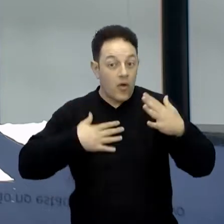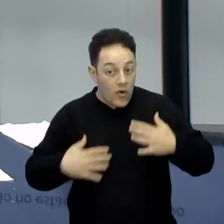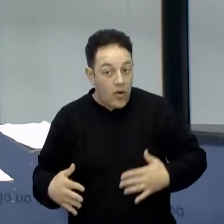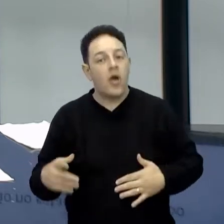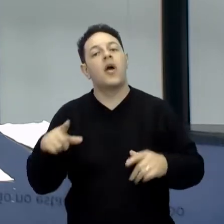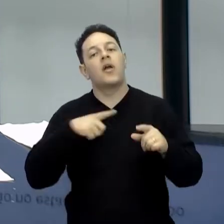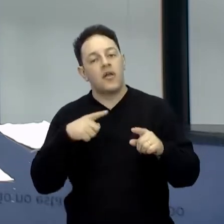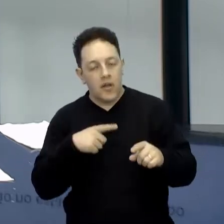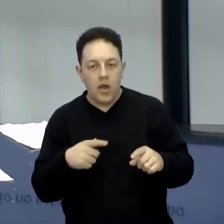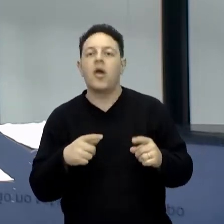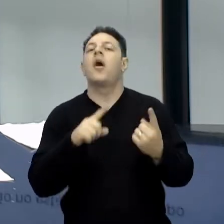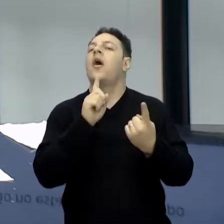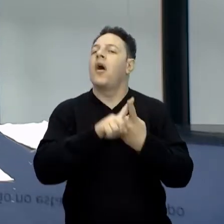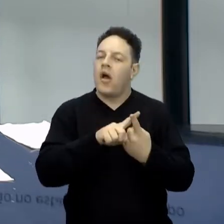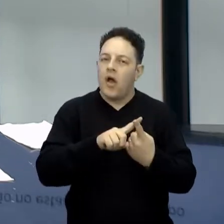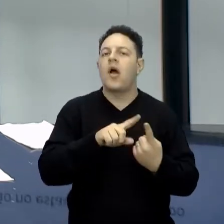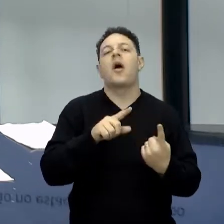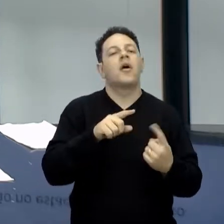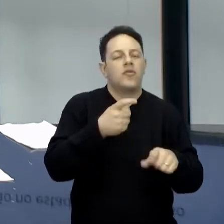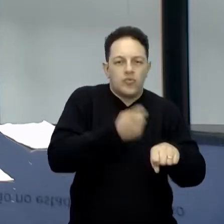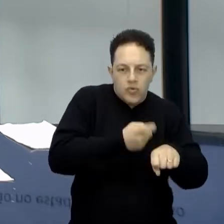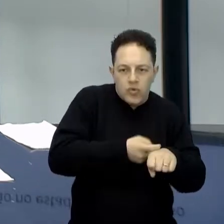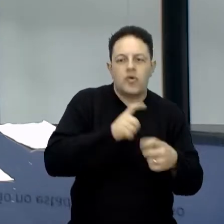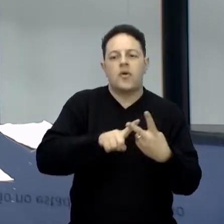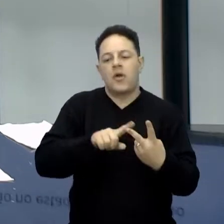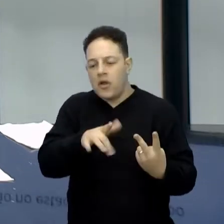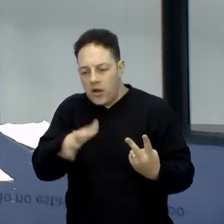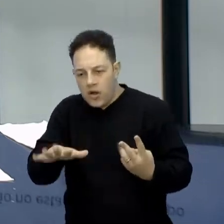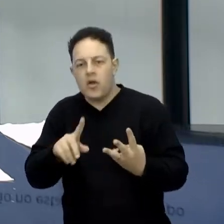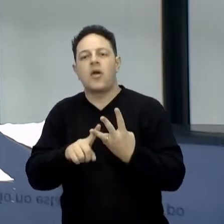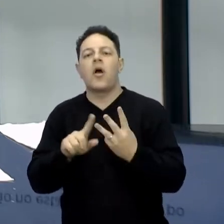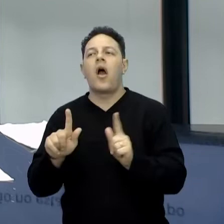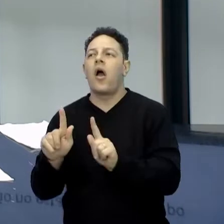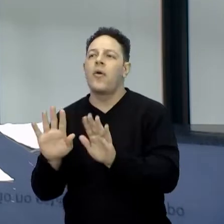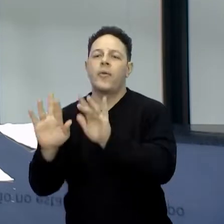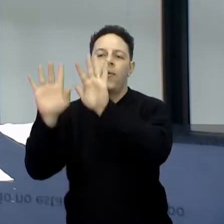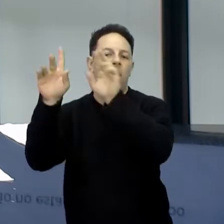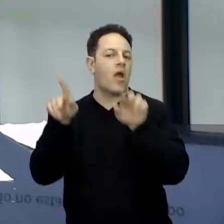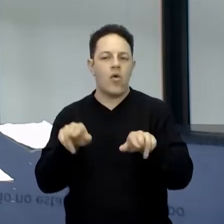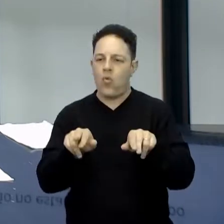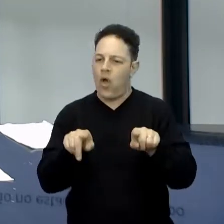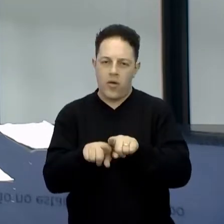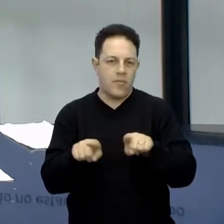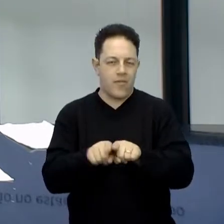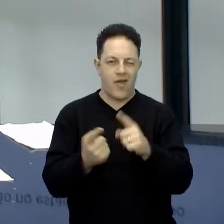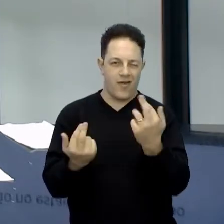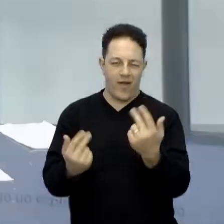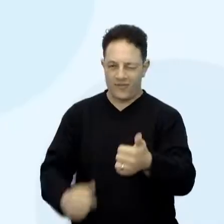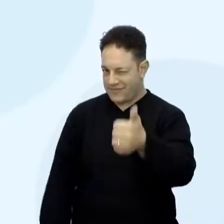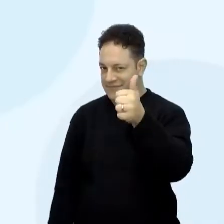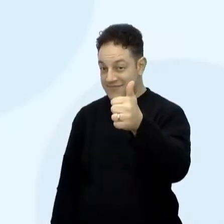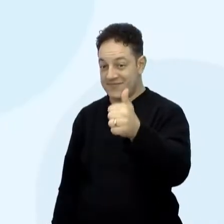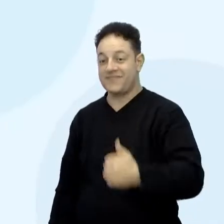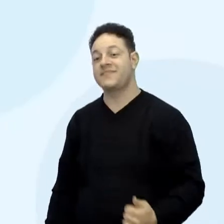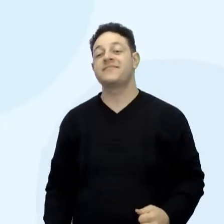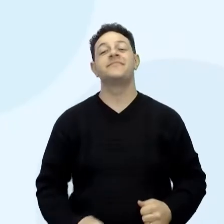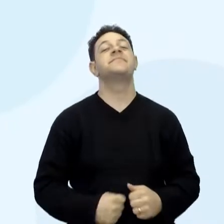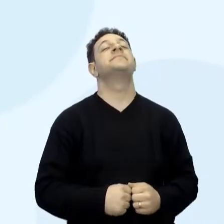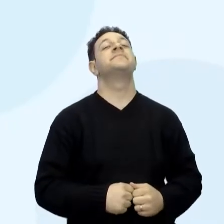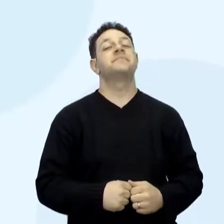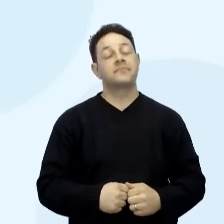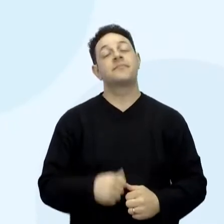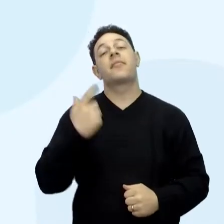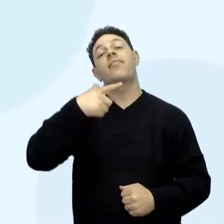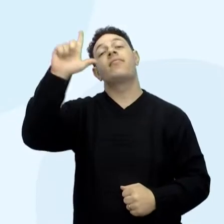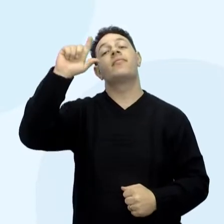falando de sólido, líquido e gasoso. Todo mundo que tem sólido, líquido e gasoso, é assim que funciona, tá bom? Bom, outra coisa.